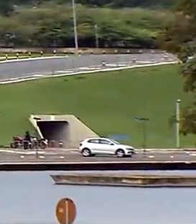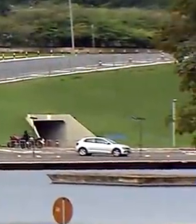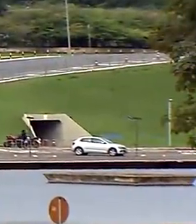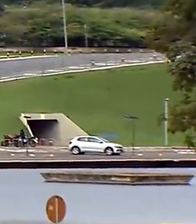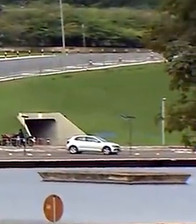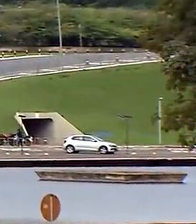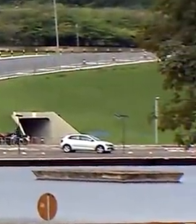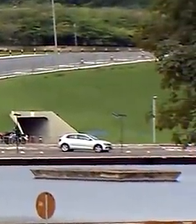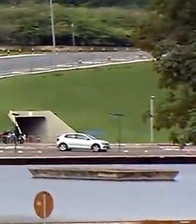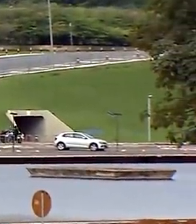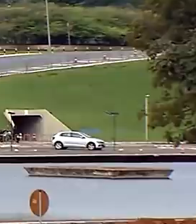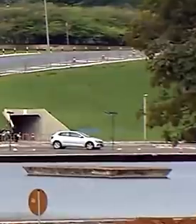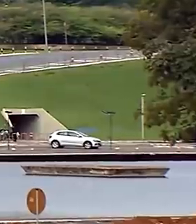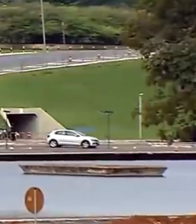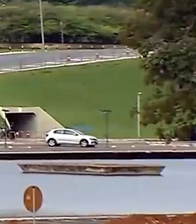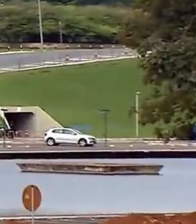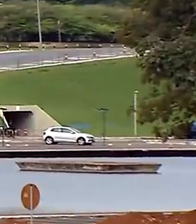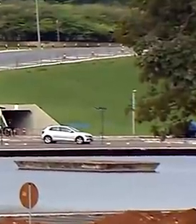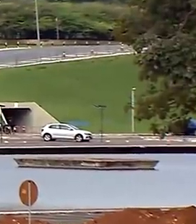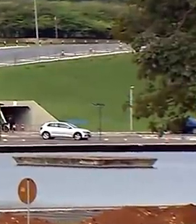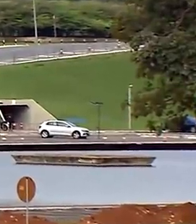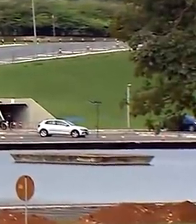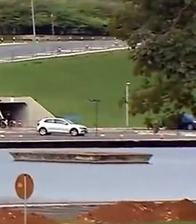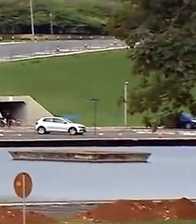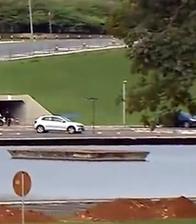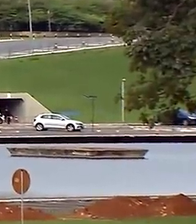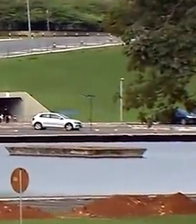Tchau, tchau. Tchau,